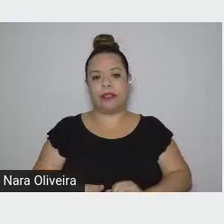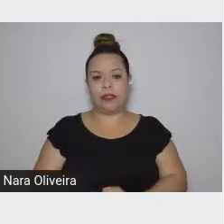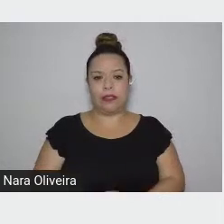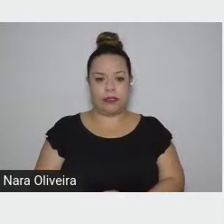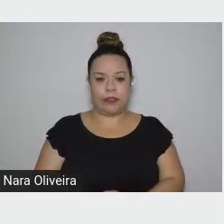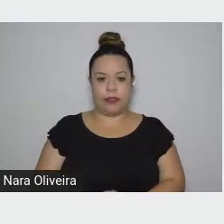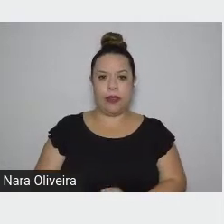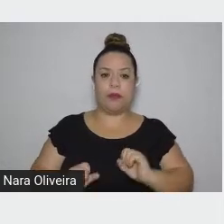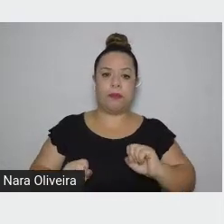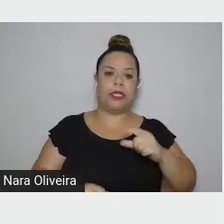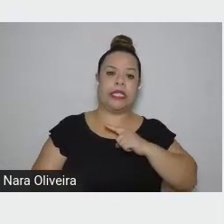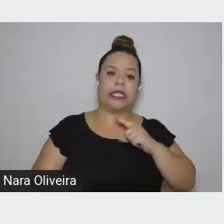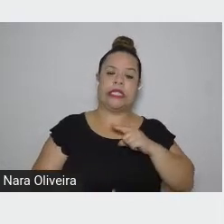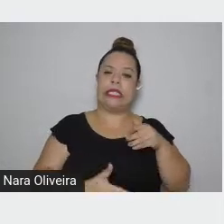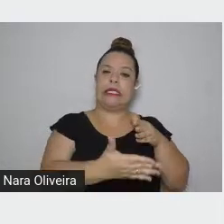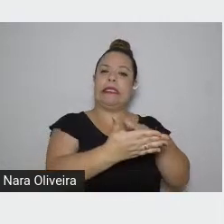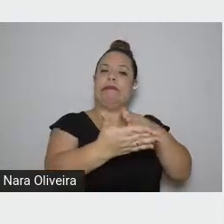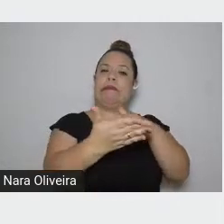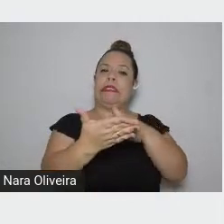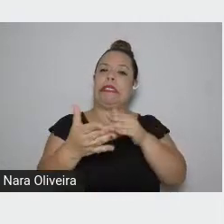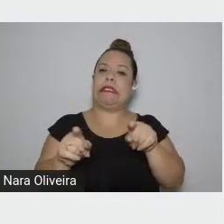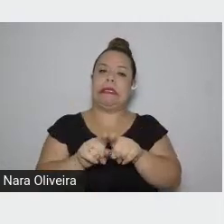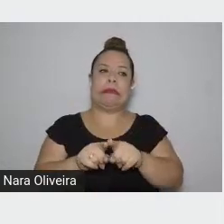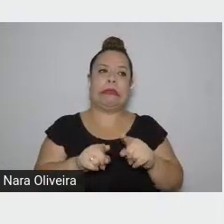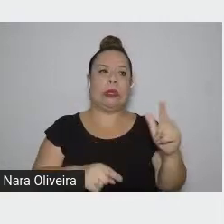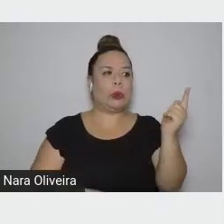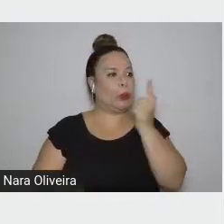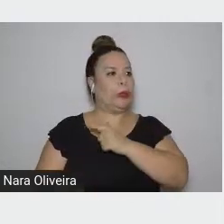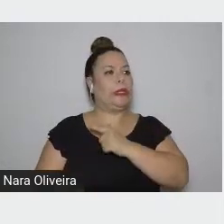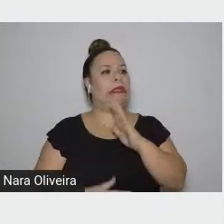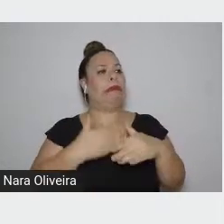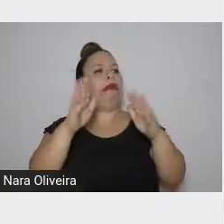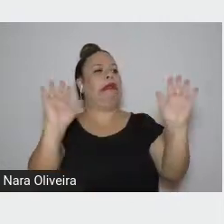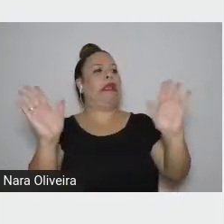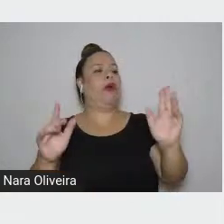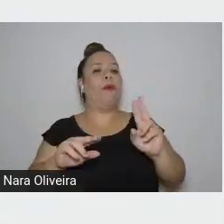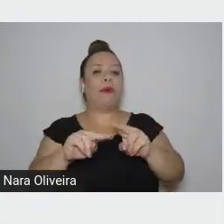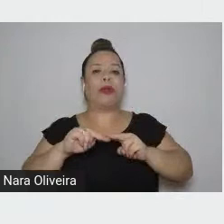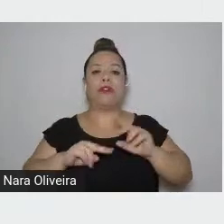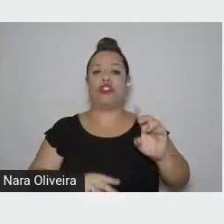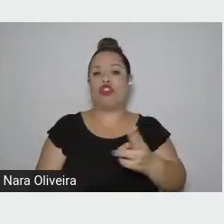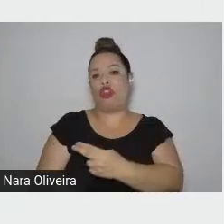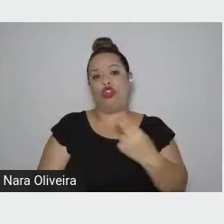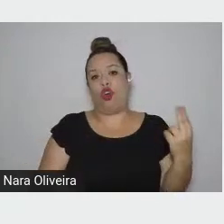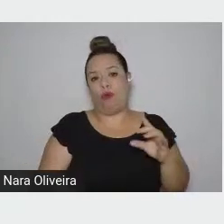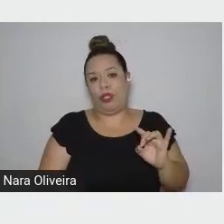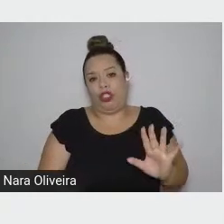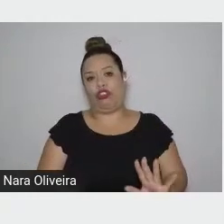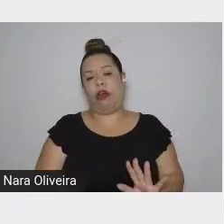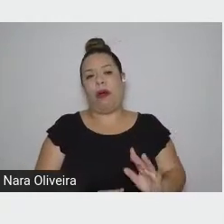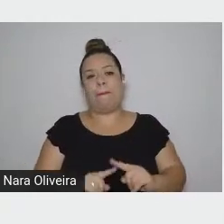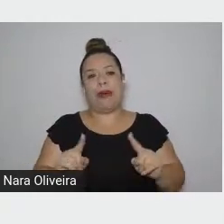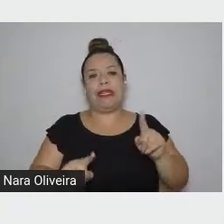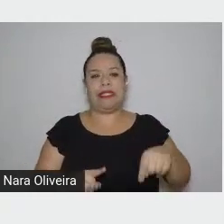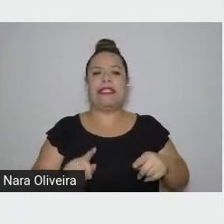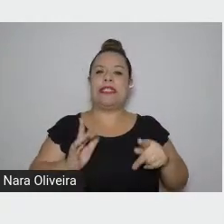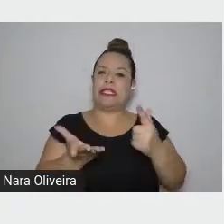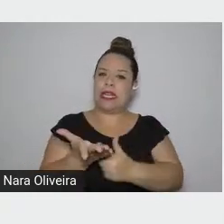limitada ao nome. Este livro é um romance de amor,